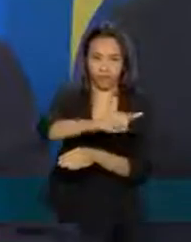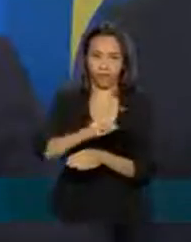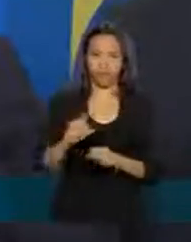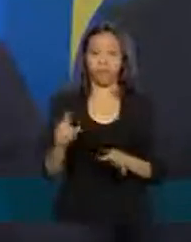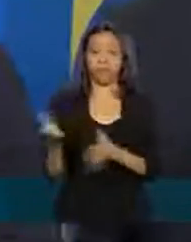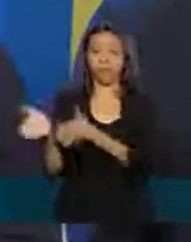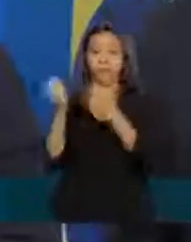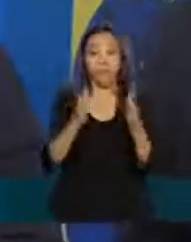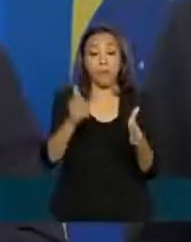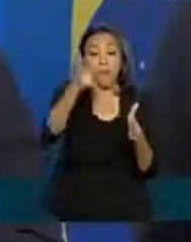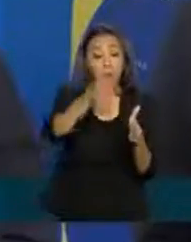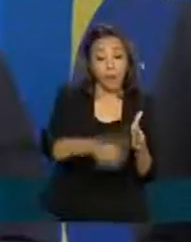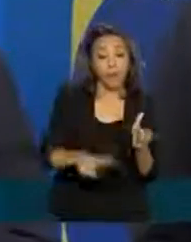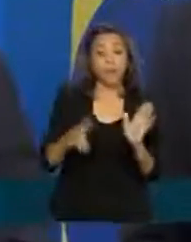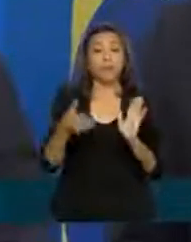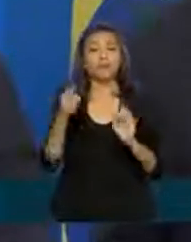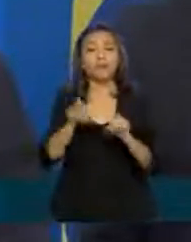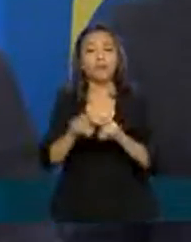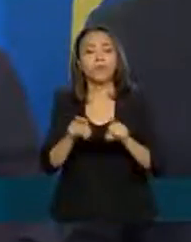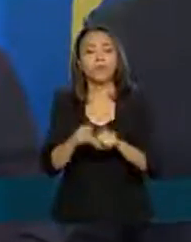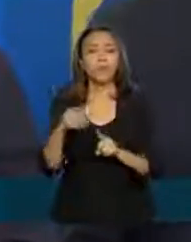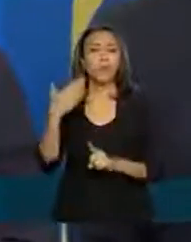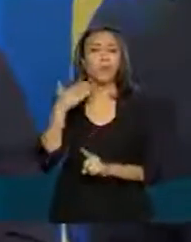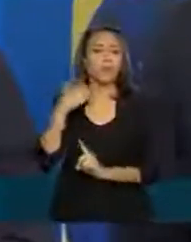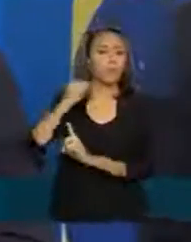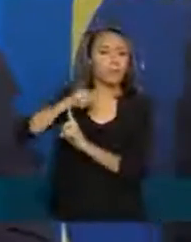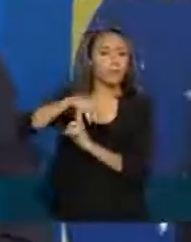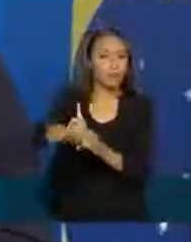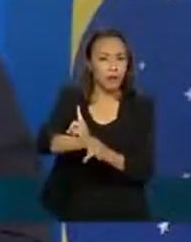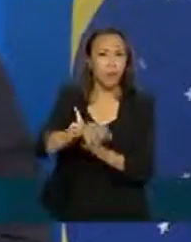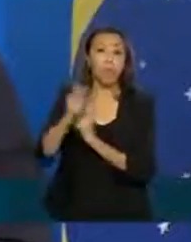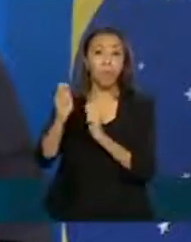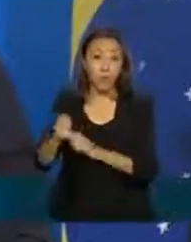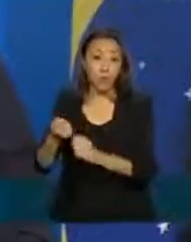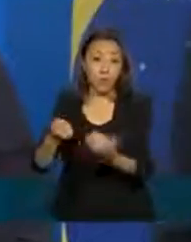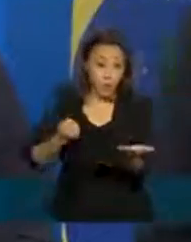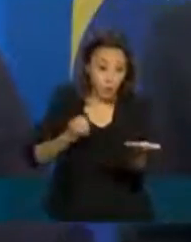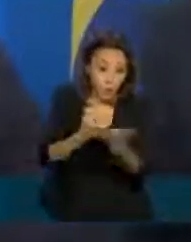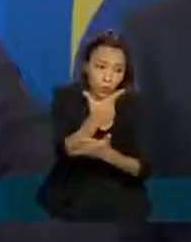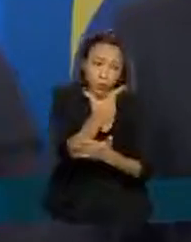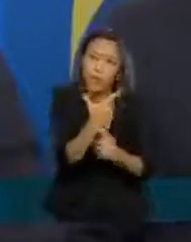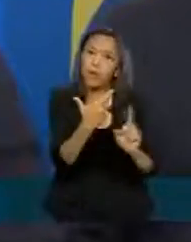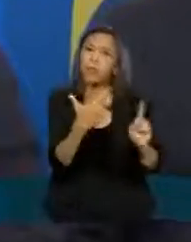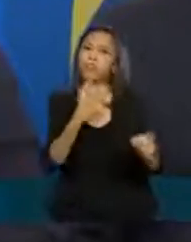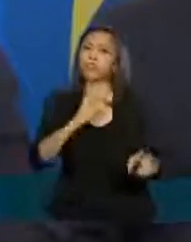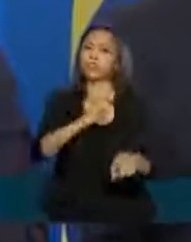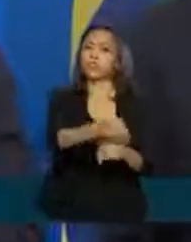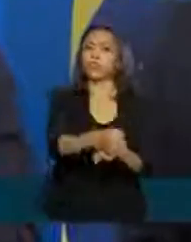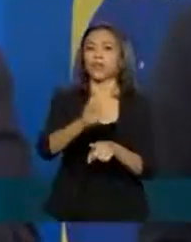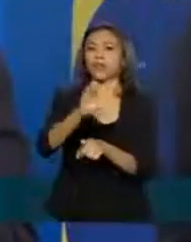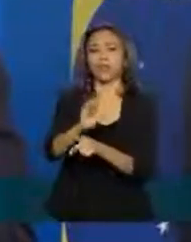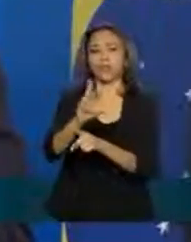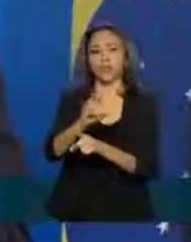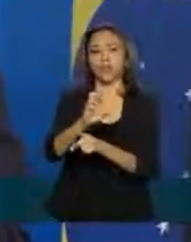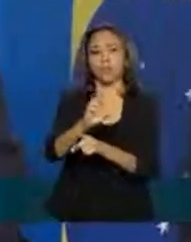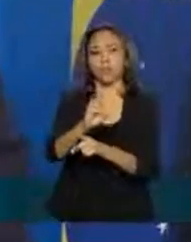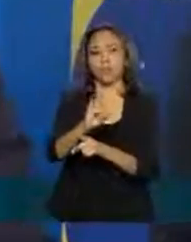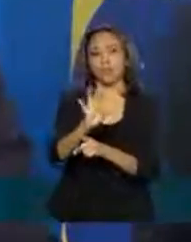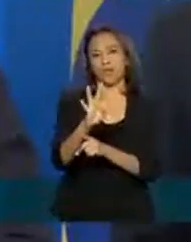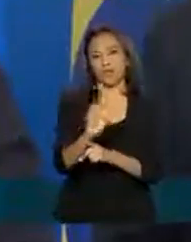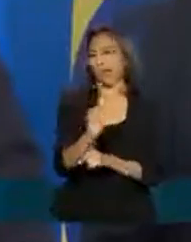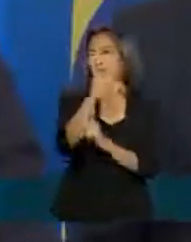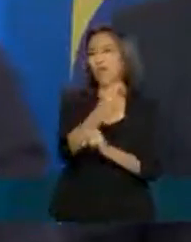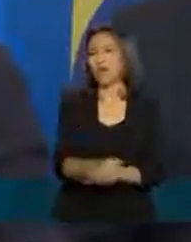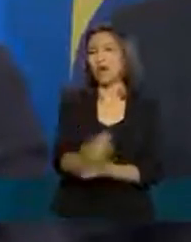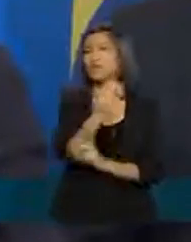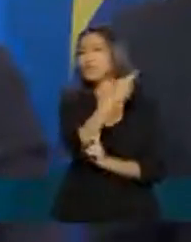medida onde o Banco Central vai poder ter o poder de comprar créditos diretamente como o Banco Central americano e como alguns outros bancos centrais do mundo.